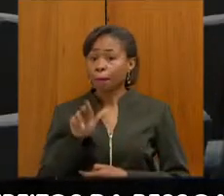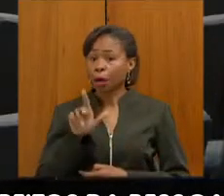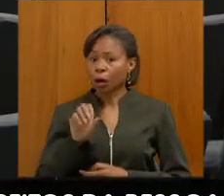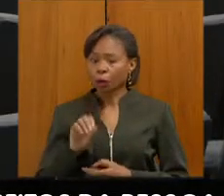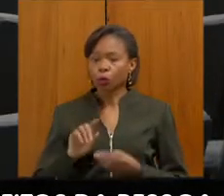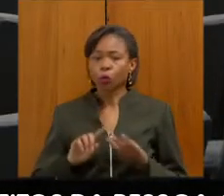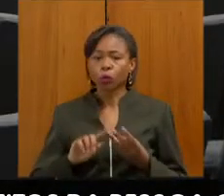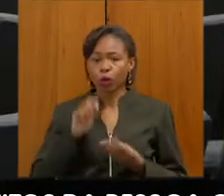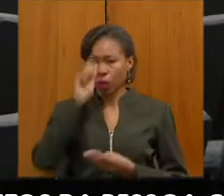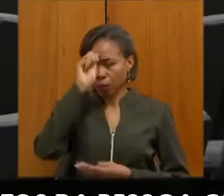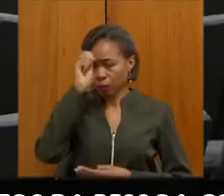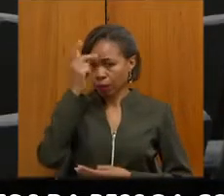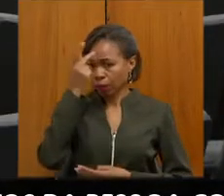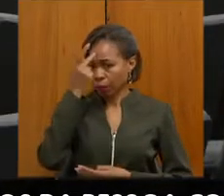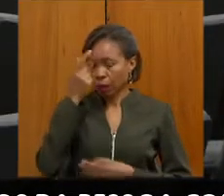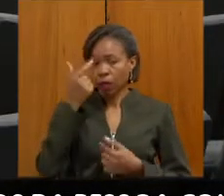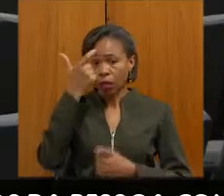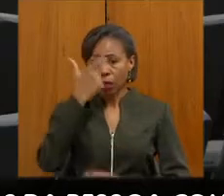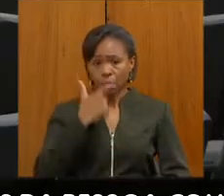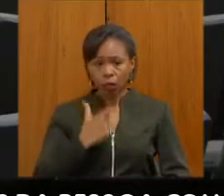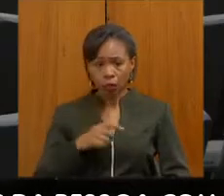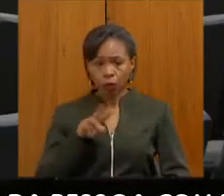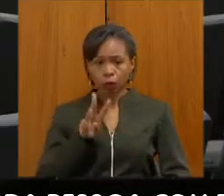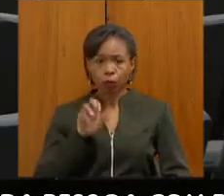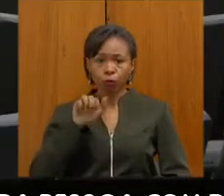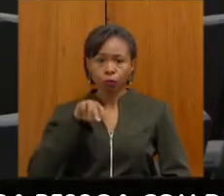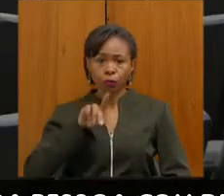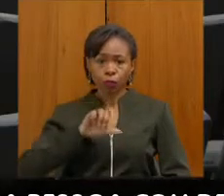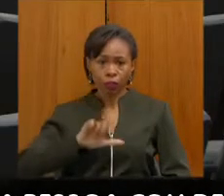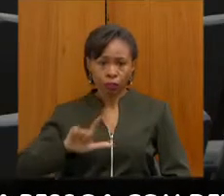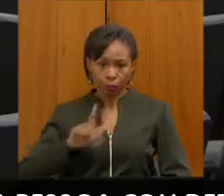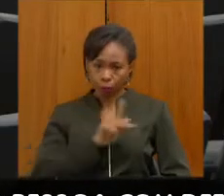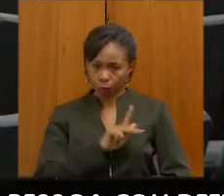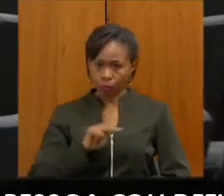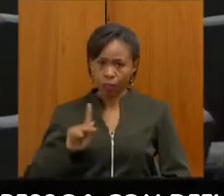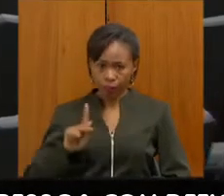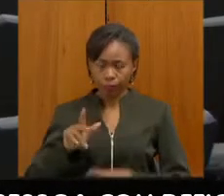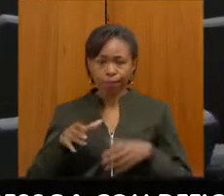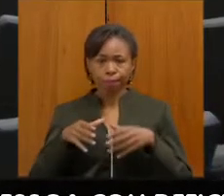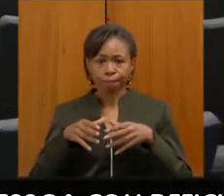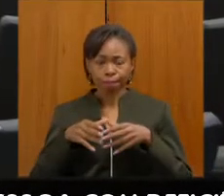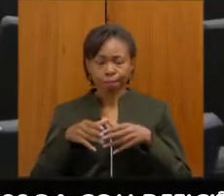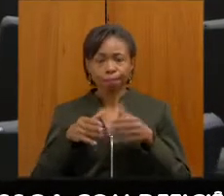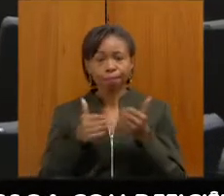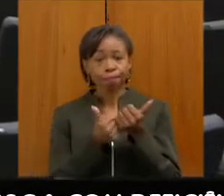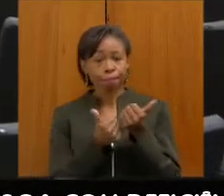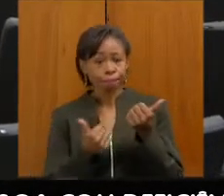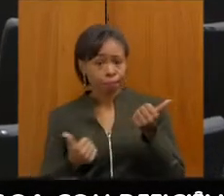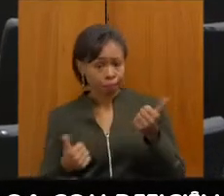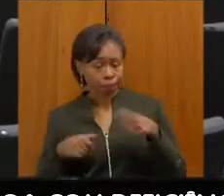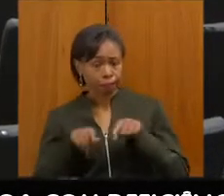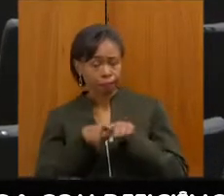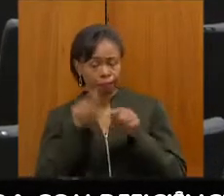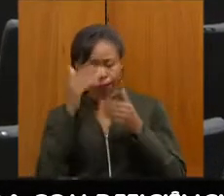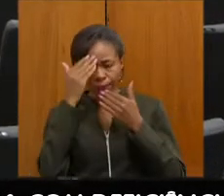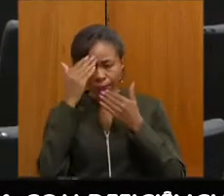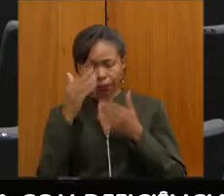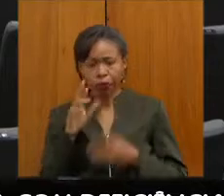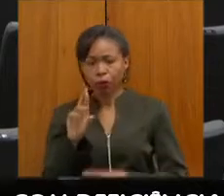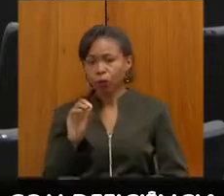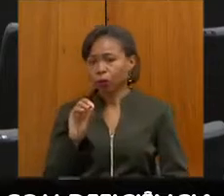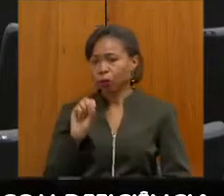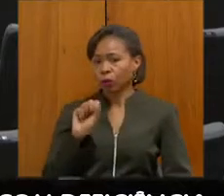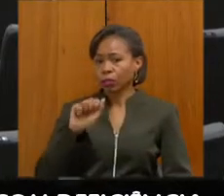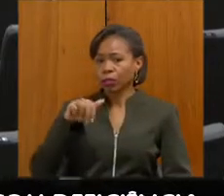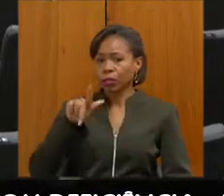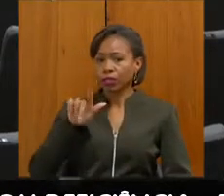e eu, deputado professor Wendel, presidente dessa comissão. Quero também agradecer nossos suplentes, deputada Rosângela, deputado doutor